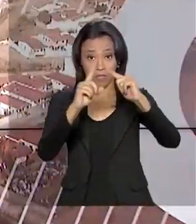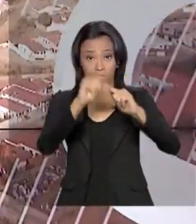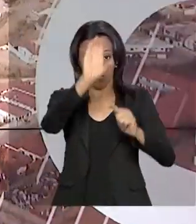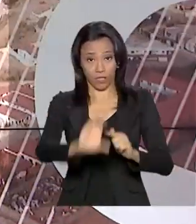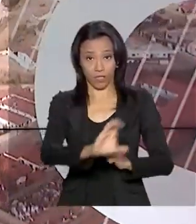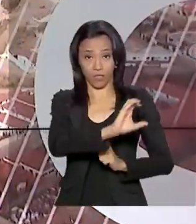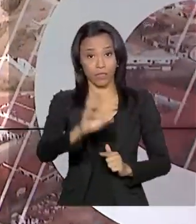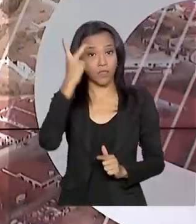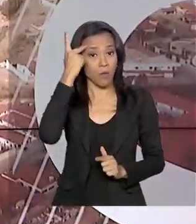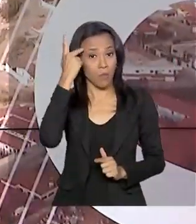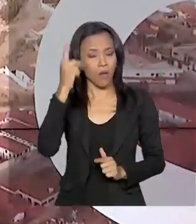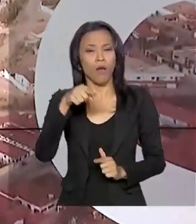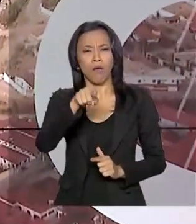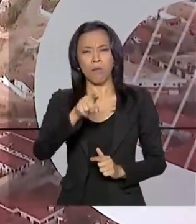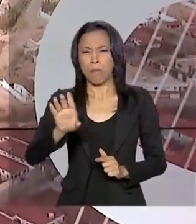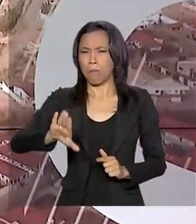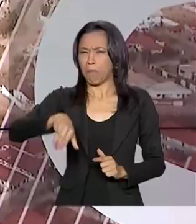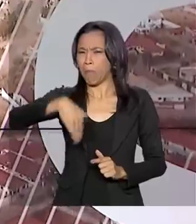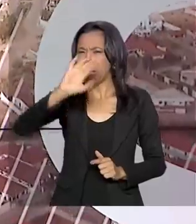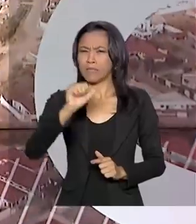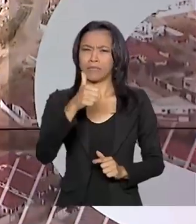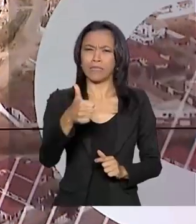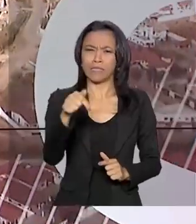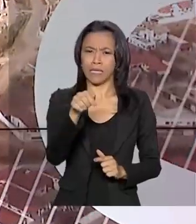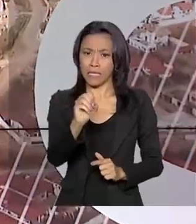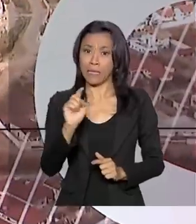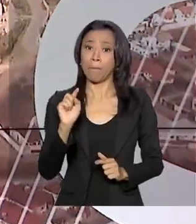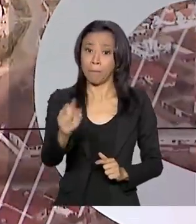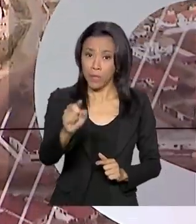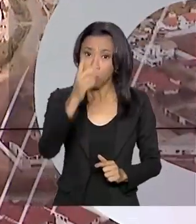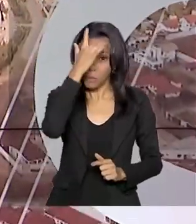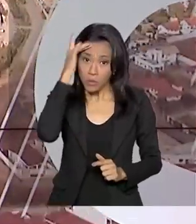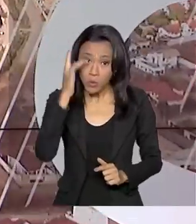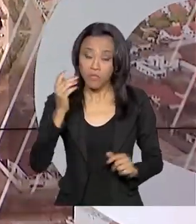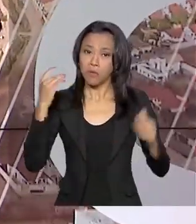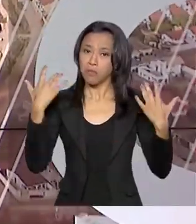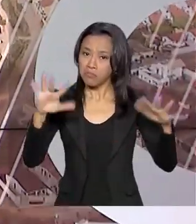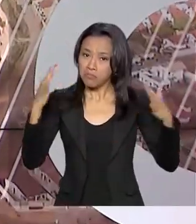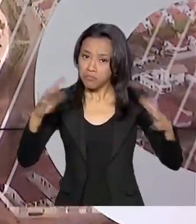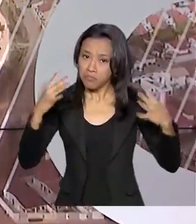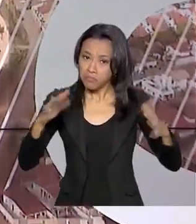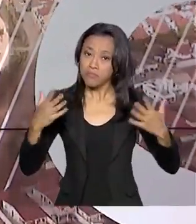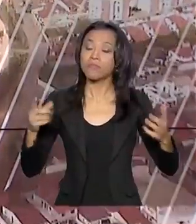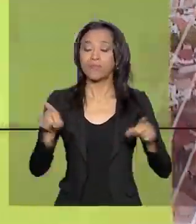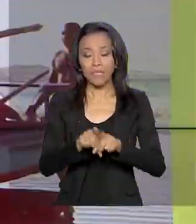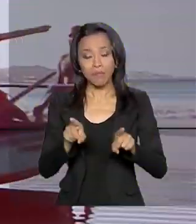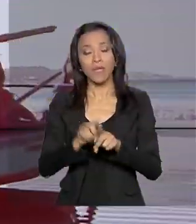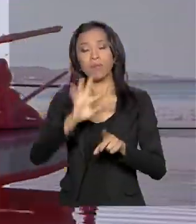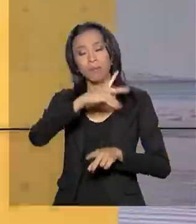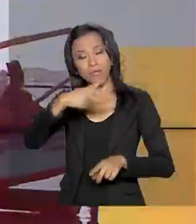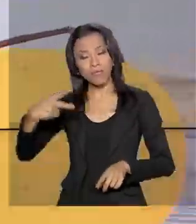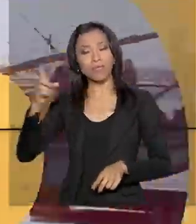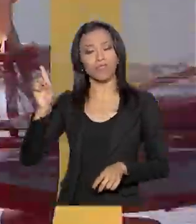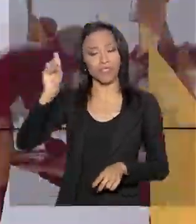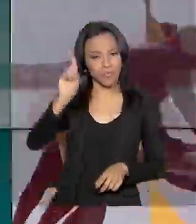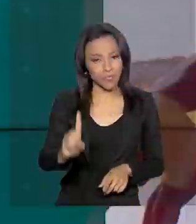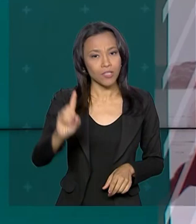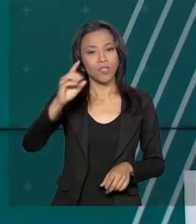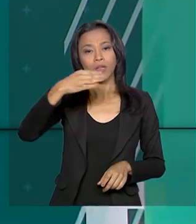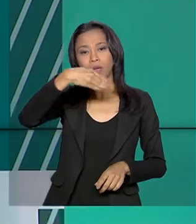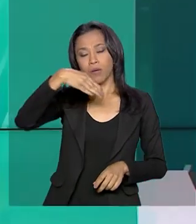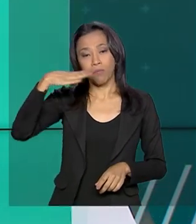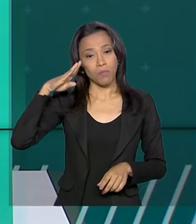mil fiéis foram festejar o Dia da Padroeira do Brasil. Entre eles o presidente Jair Bolsonaro, o primeiro presidente que visita o